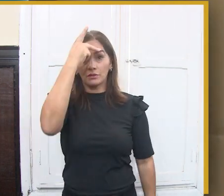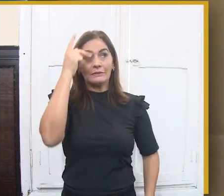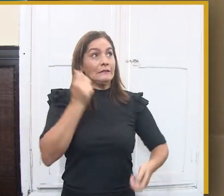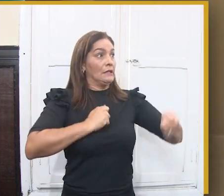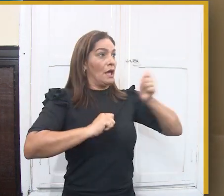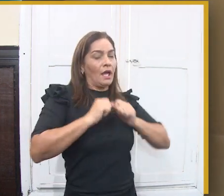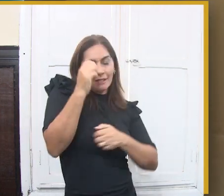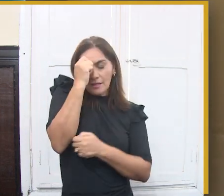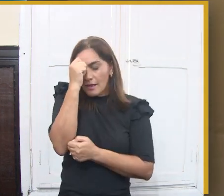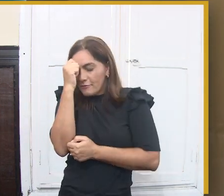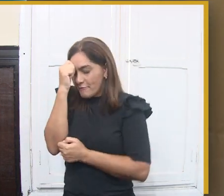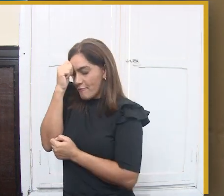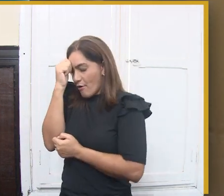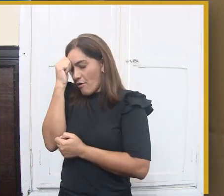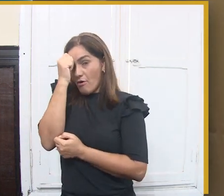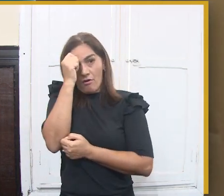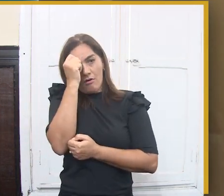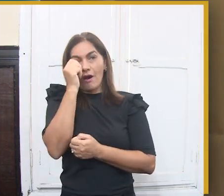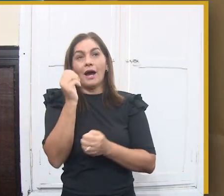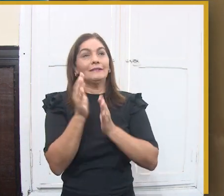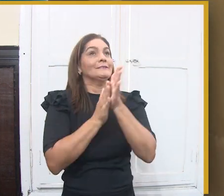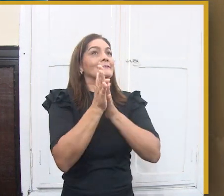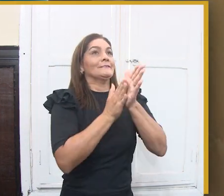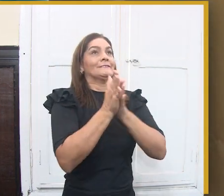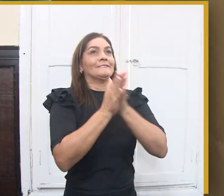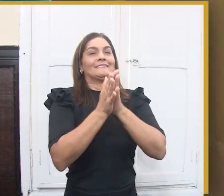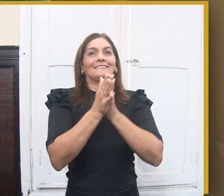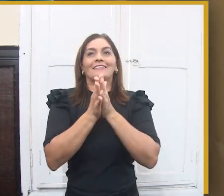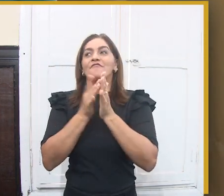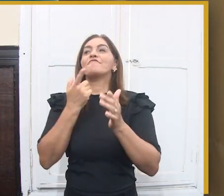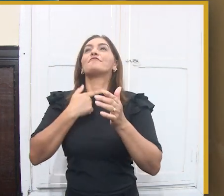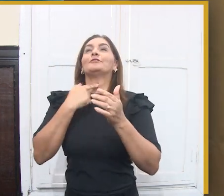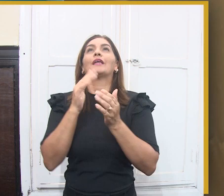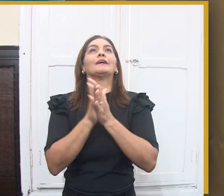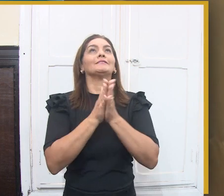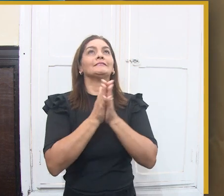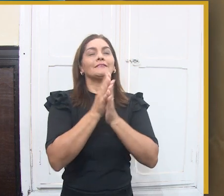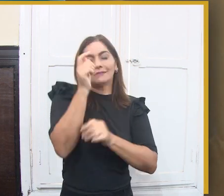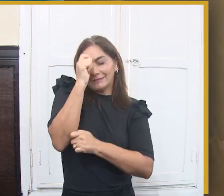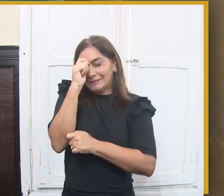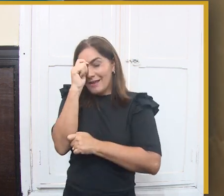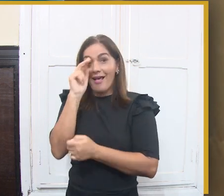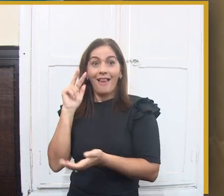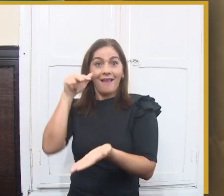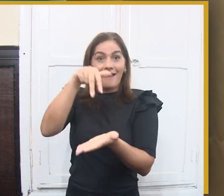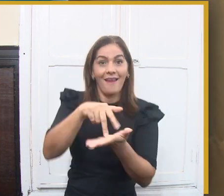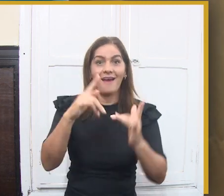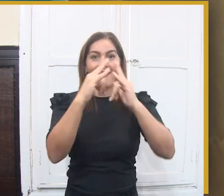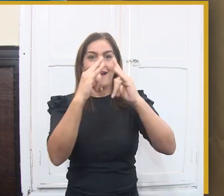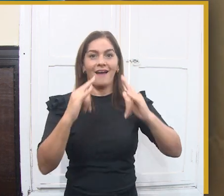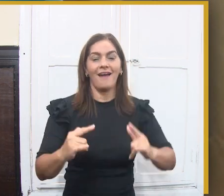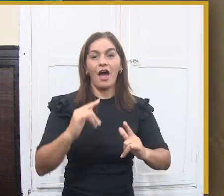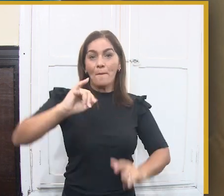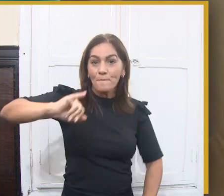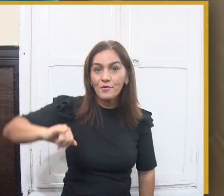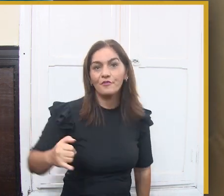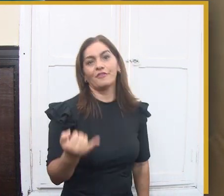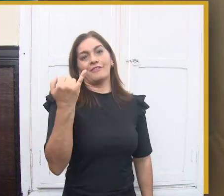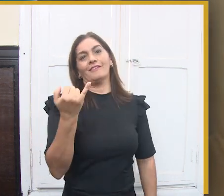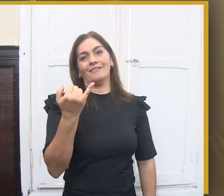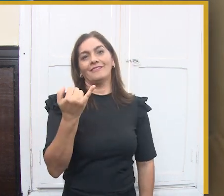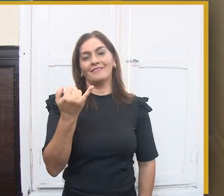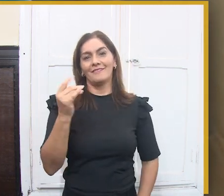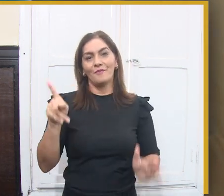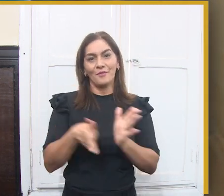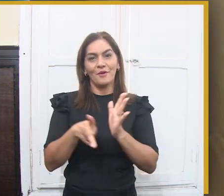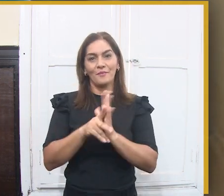tragédia de uma edição, né, com o São João de 40 anos de Campina Grande, para que vocês todos possam acompanhar, e sem dúvida, né,